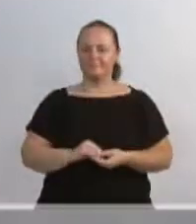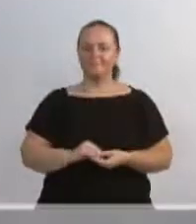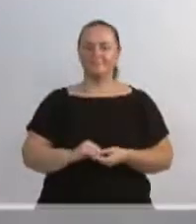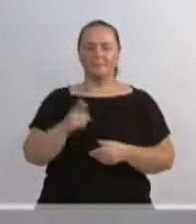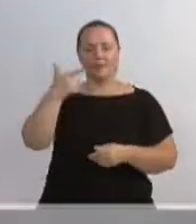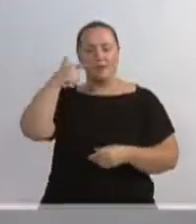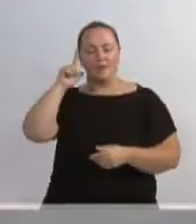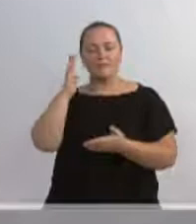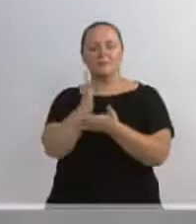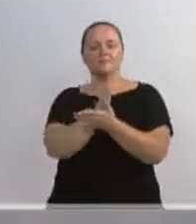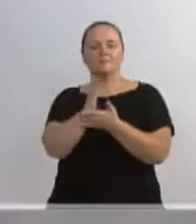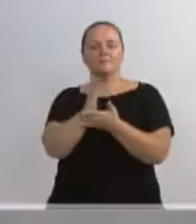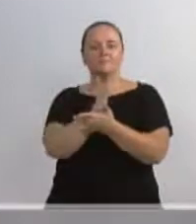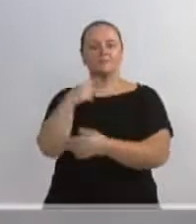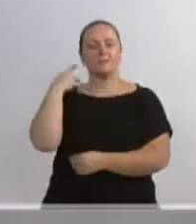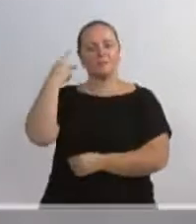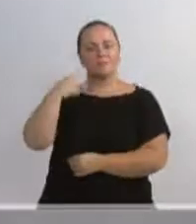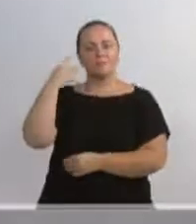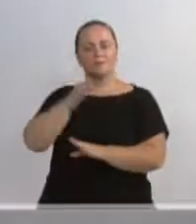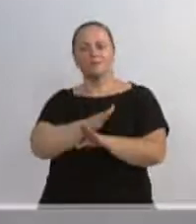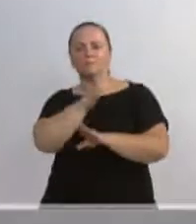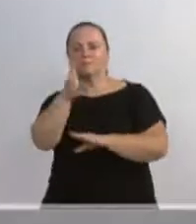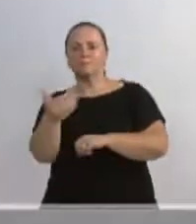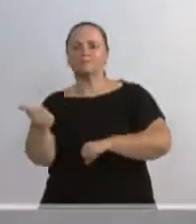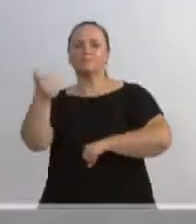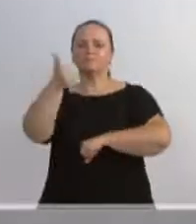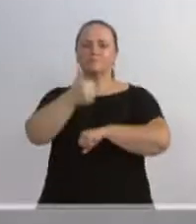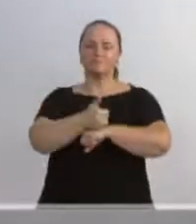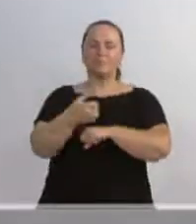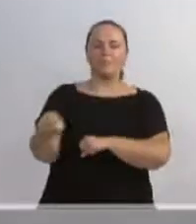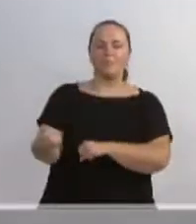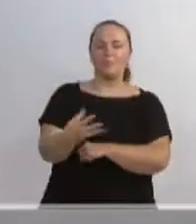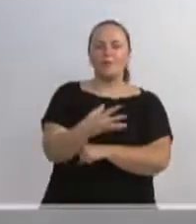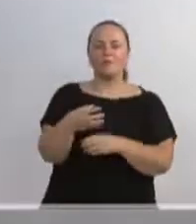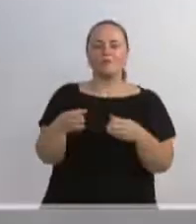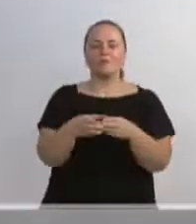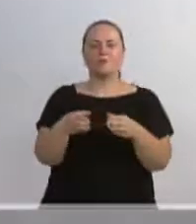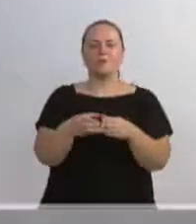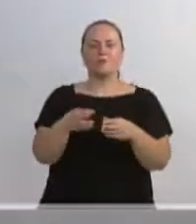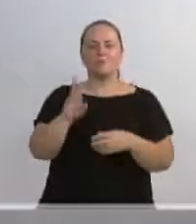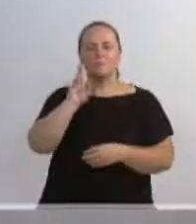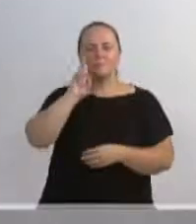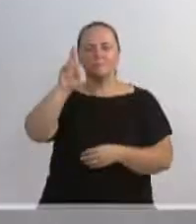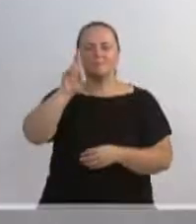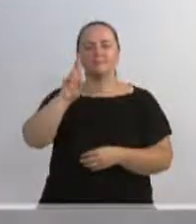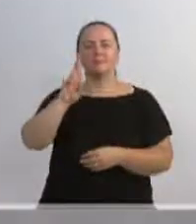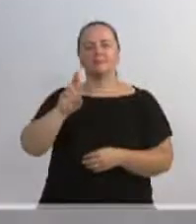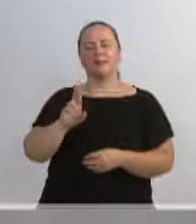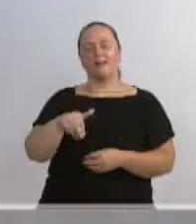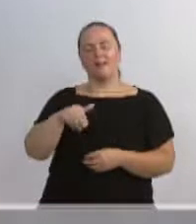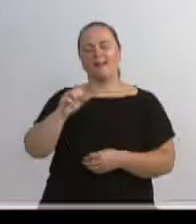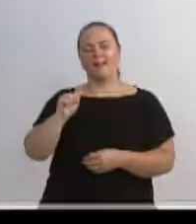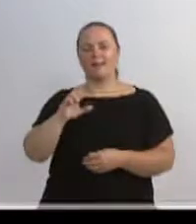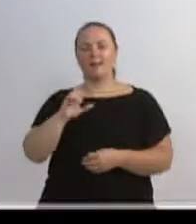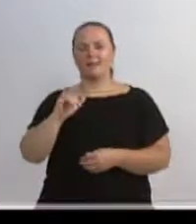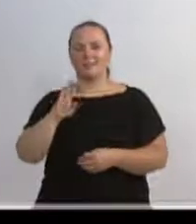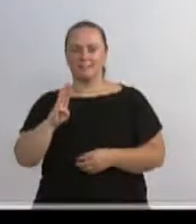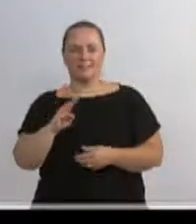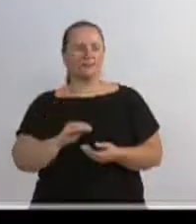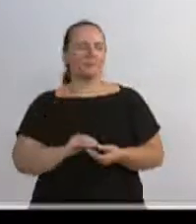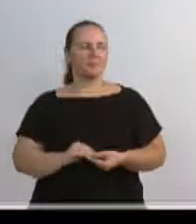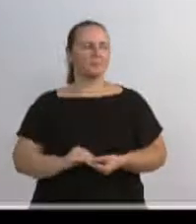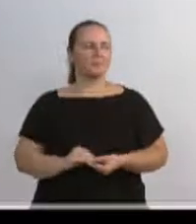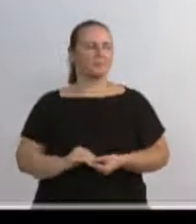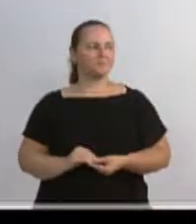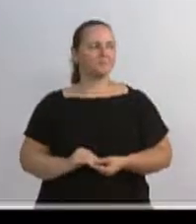vereadores lá na posse da nova diretoria da ACIB. Pude ver vários colegas. Eu diria que foi